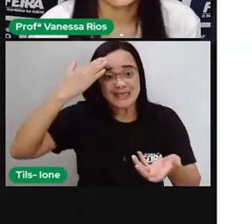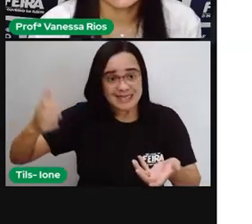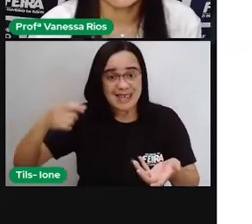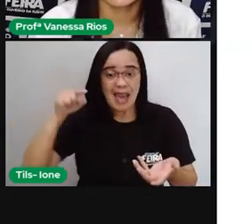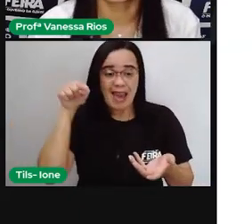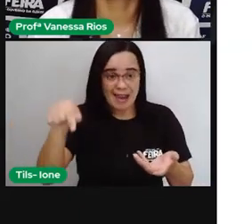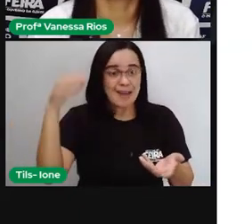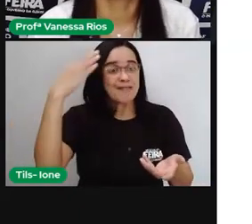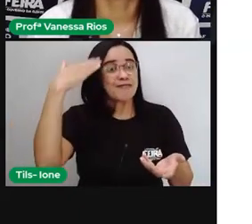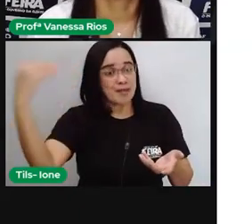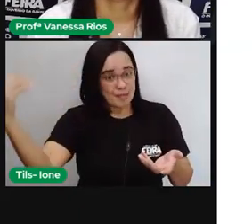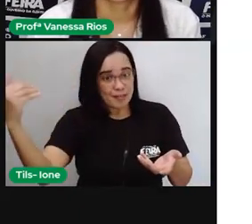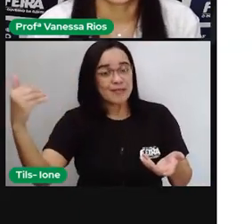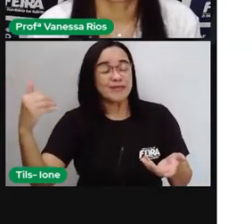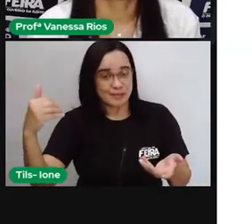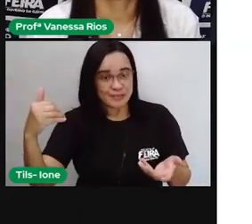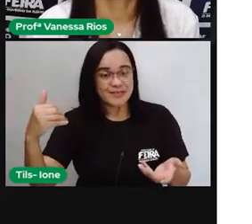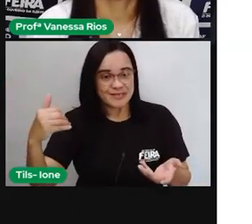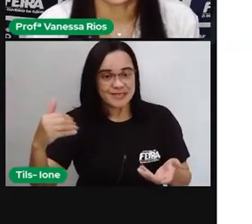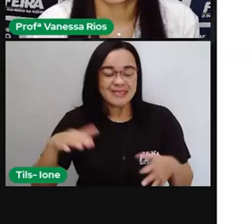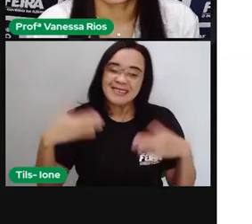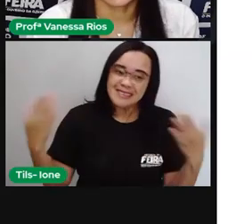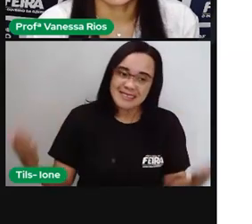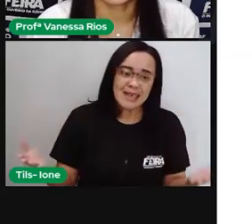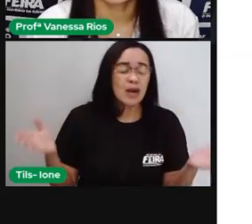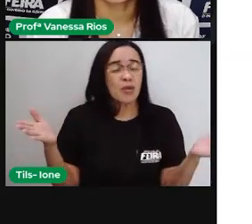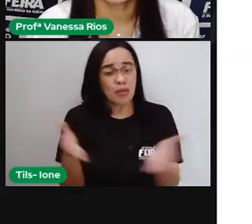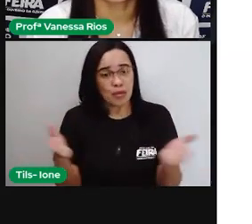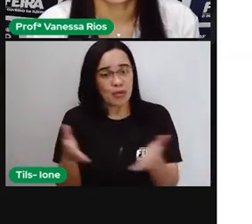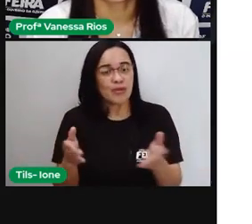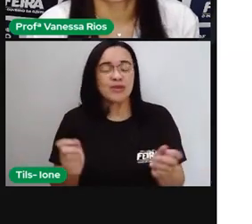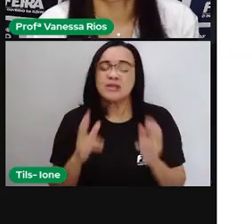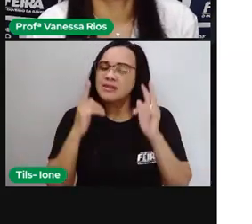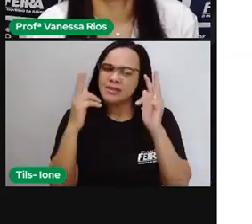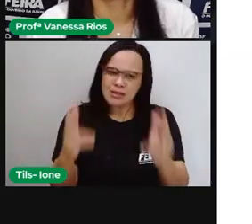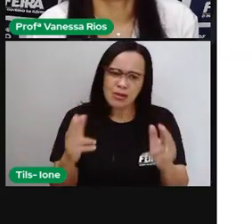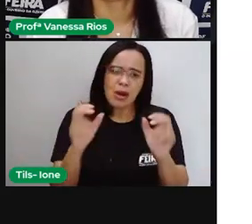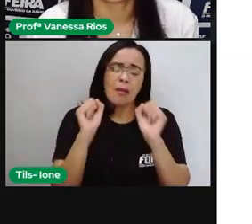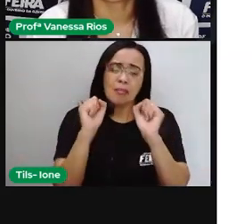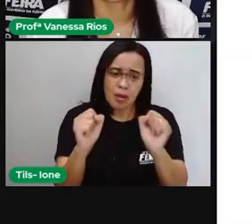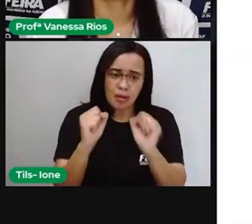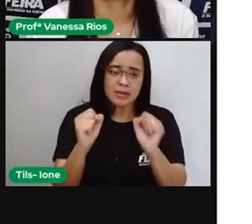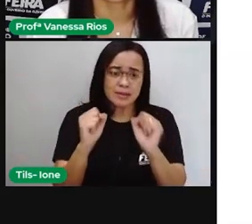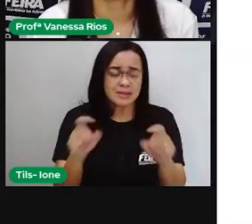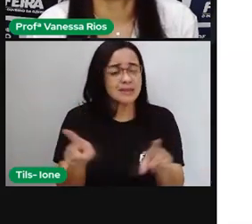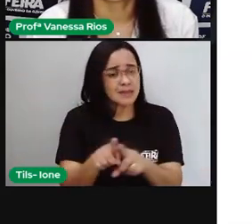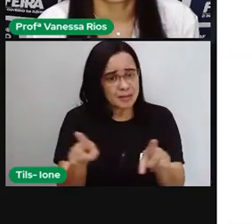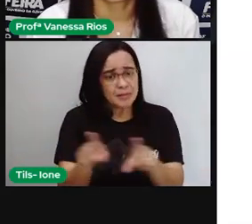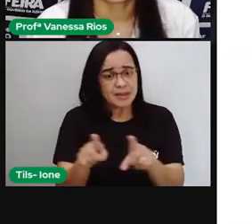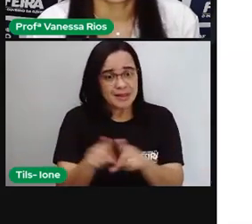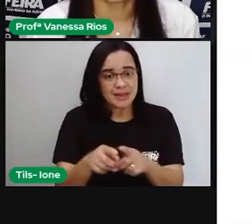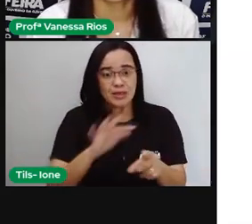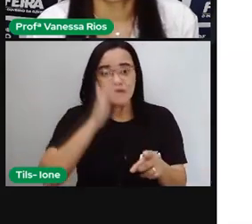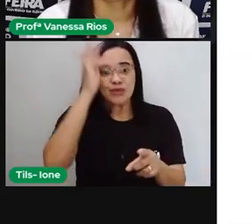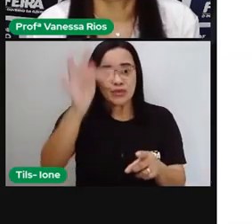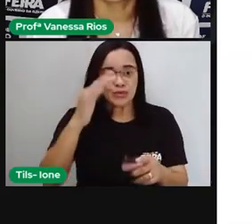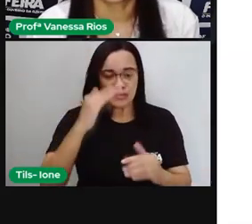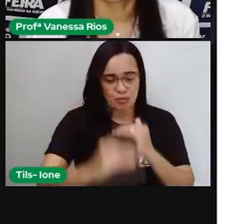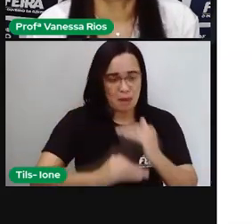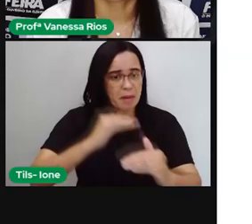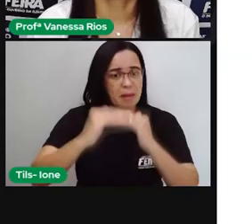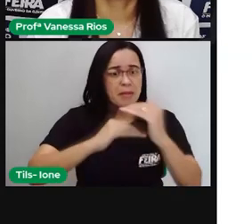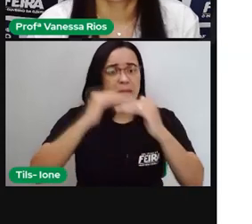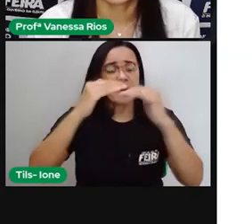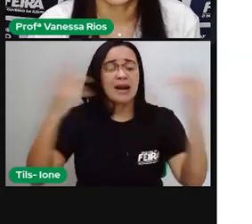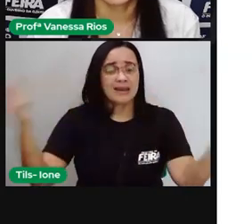reconhecimento e e algum dia acontece isso esse reconhecimento ele é alcançado mas aí pensando em